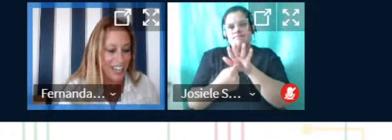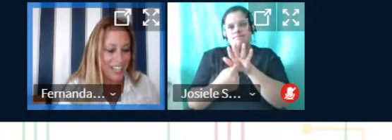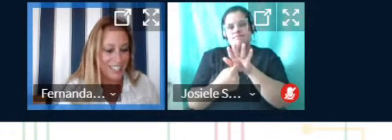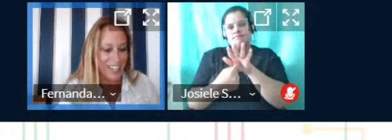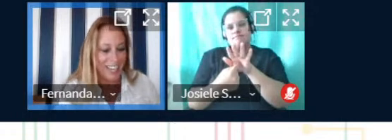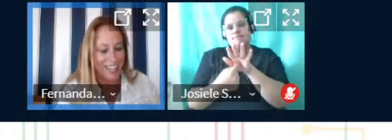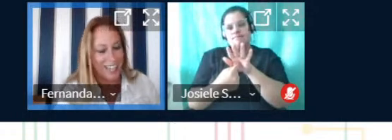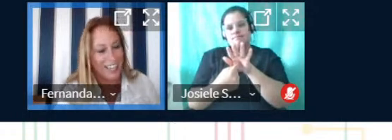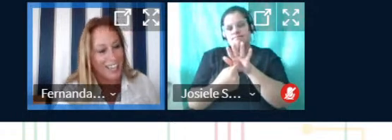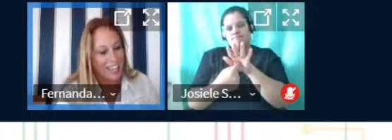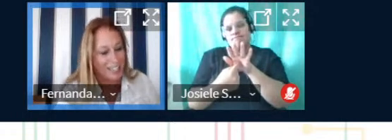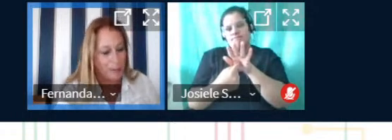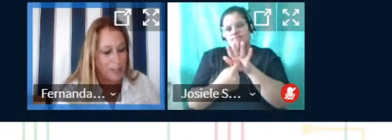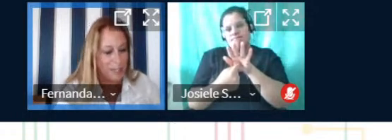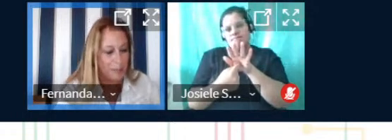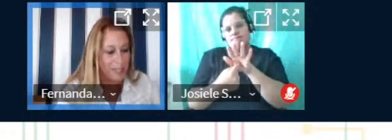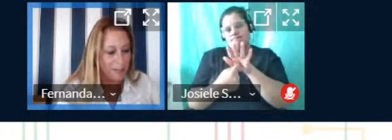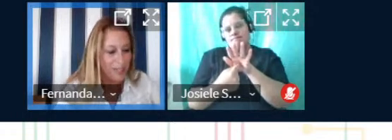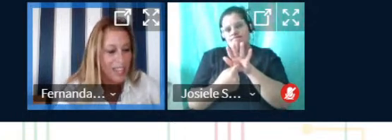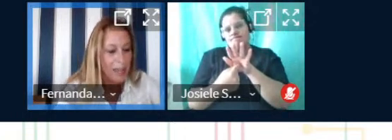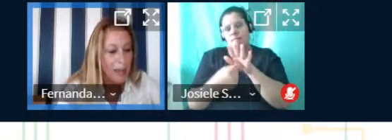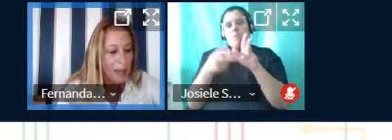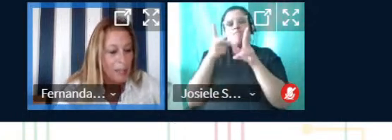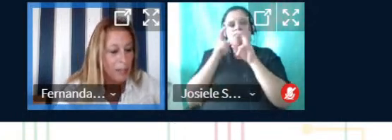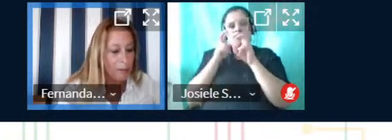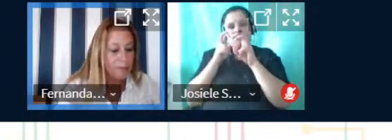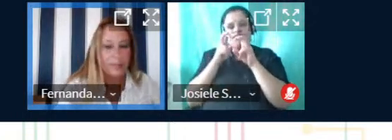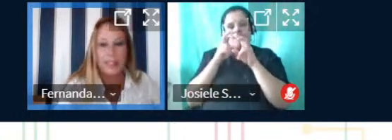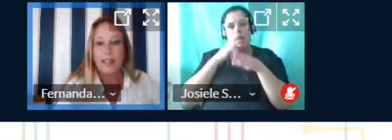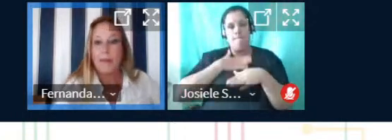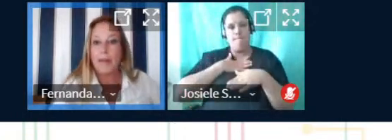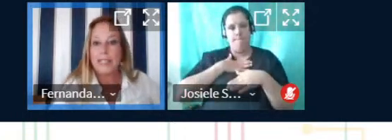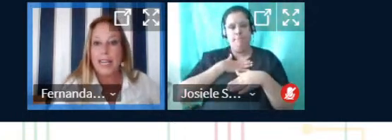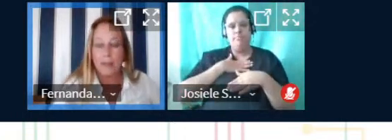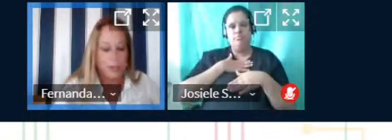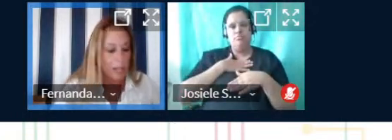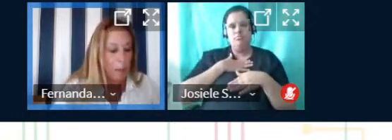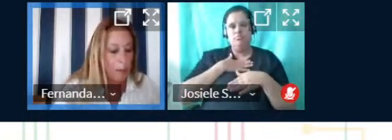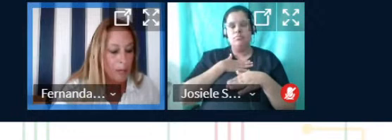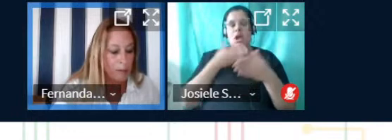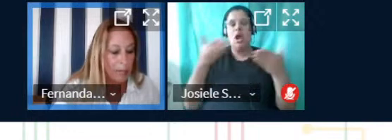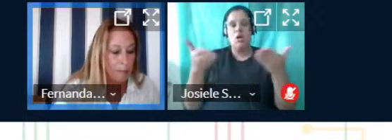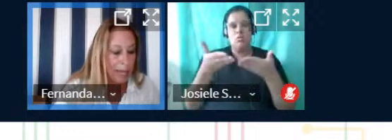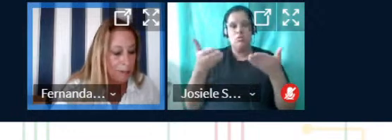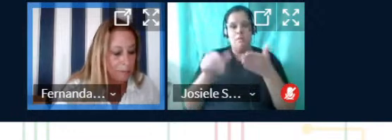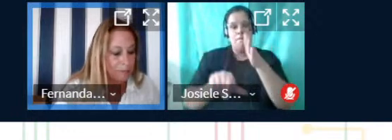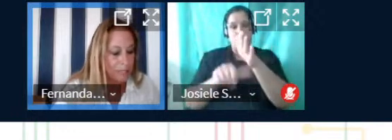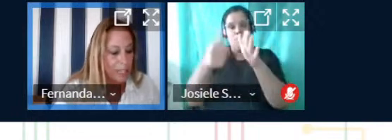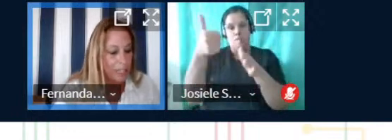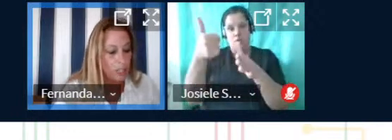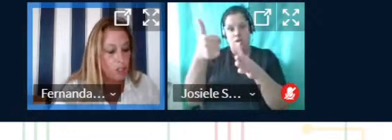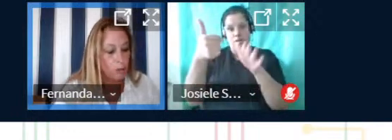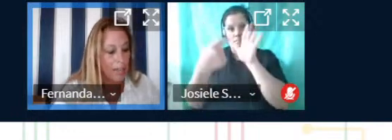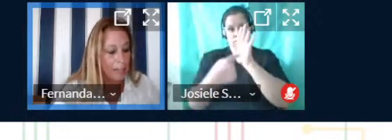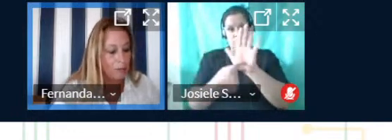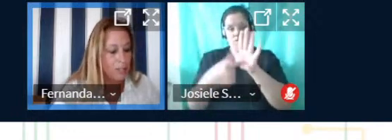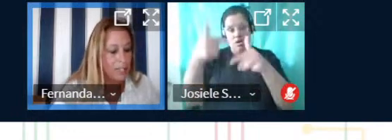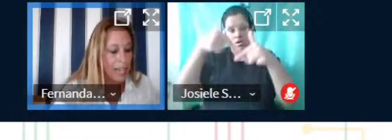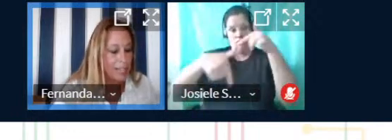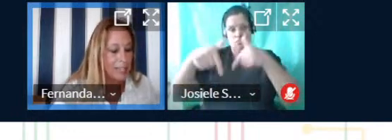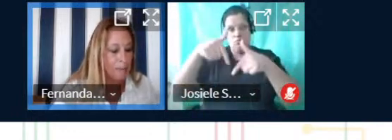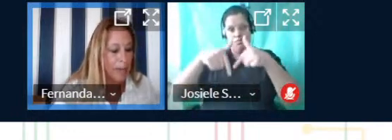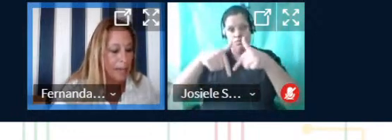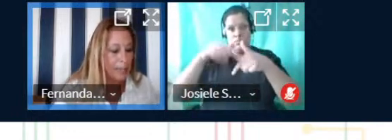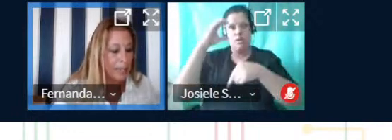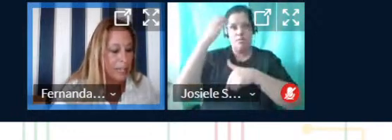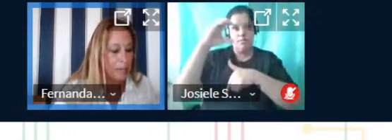essa percepção. Então, passaremos ao primeiro trabalho, intitulado